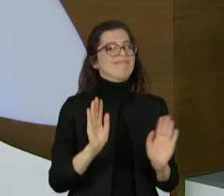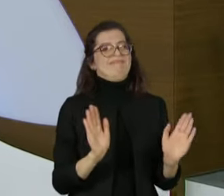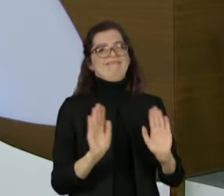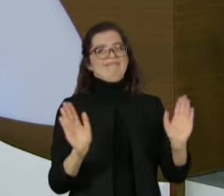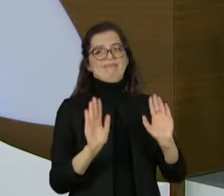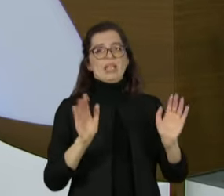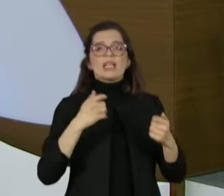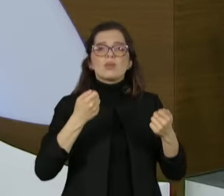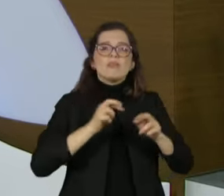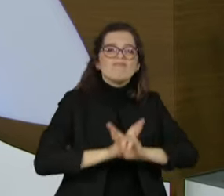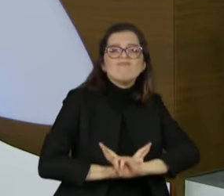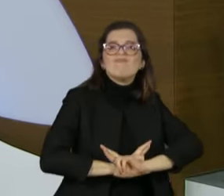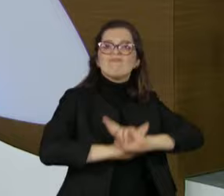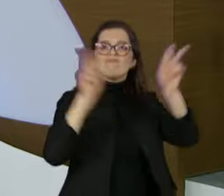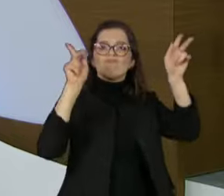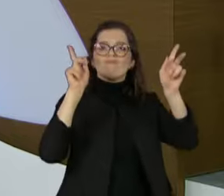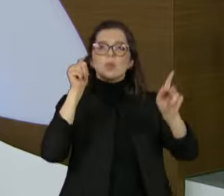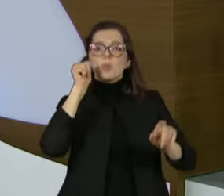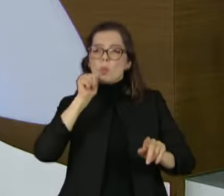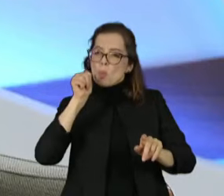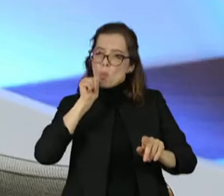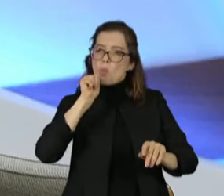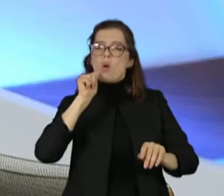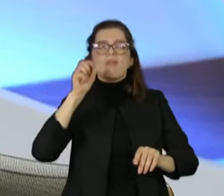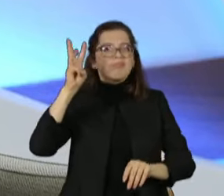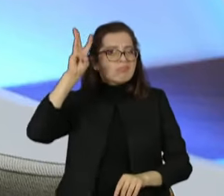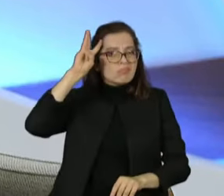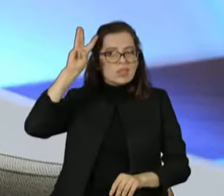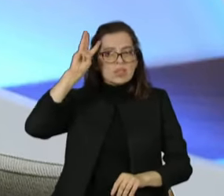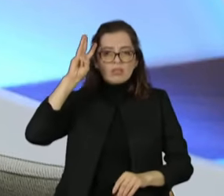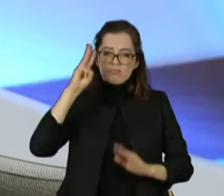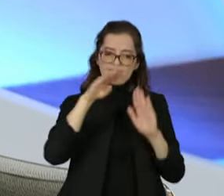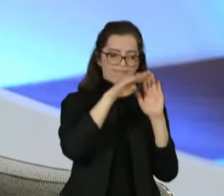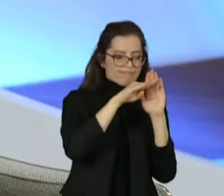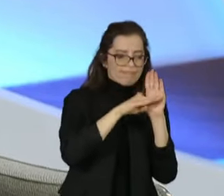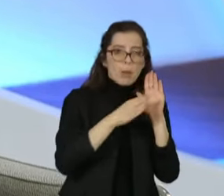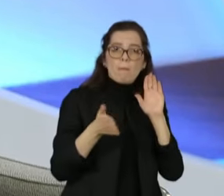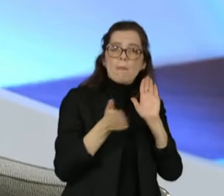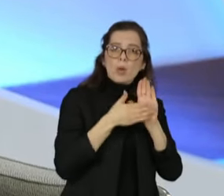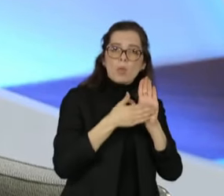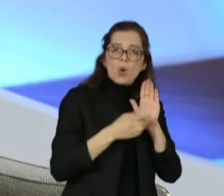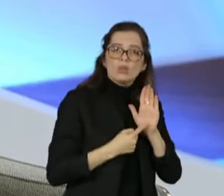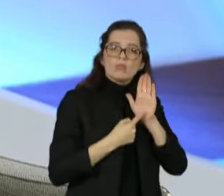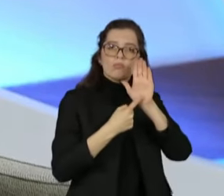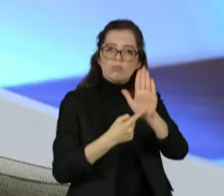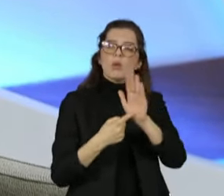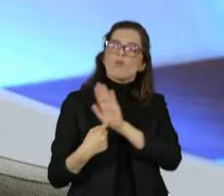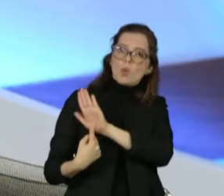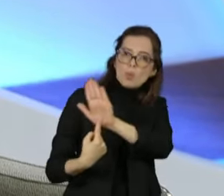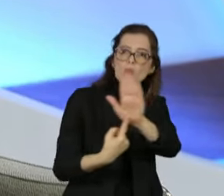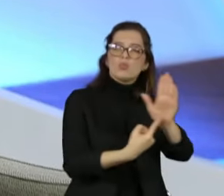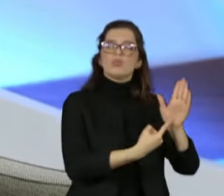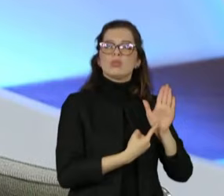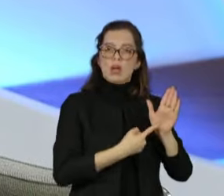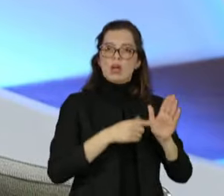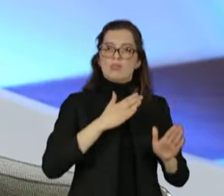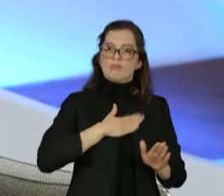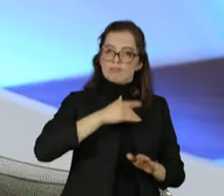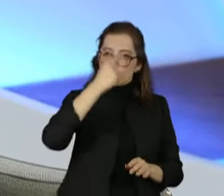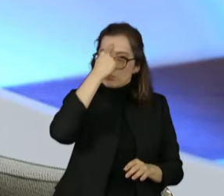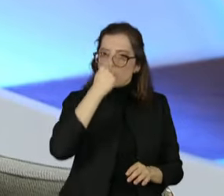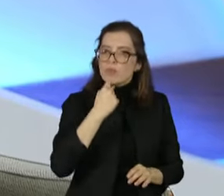do momento de terça-feira, quando eu puder pedir voto. Essa é a minha identidade, a identidade de uma mãe, de uma mulher, de uma